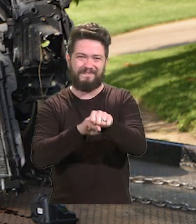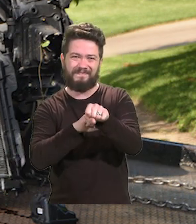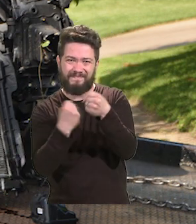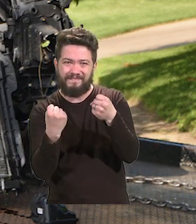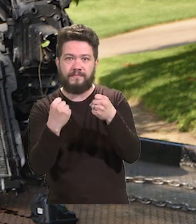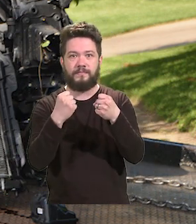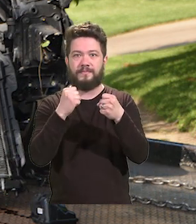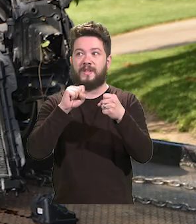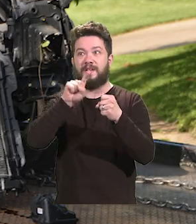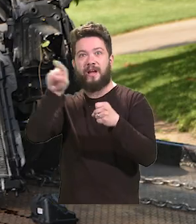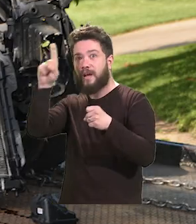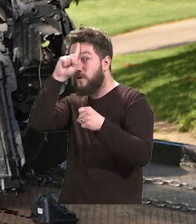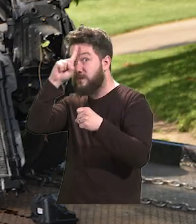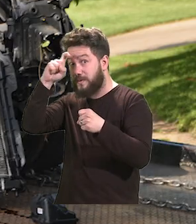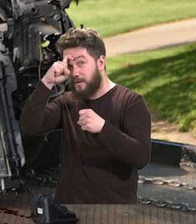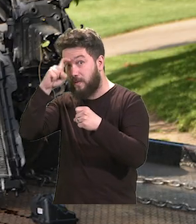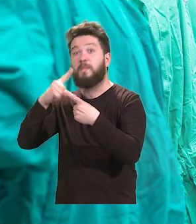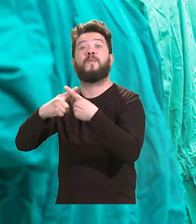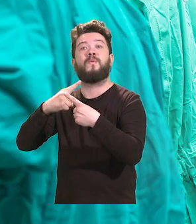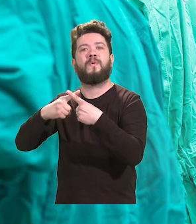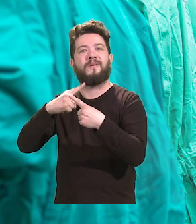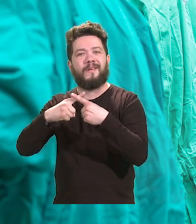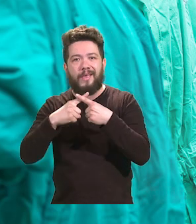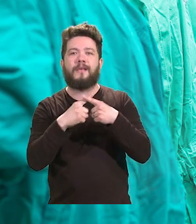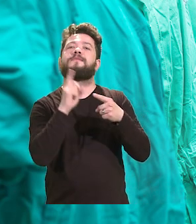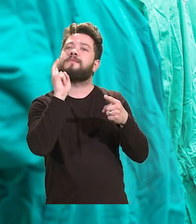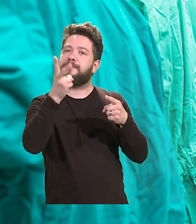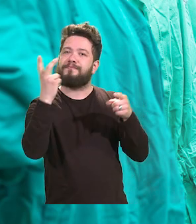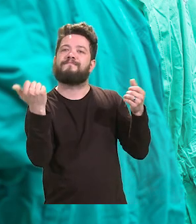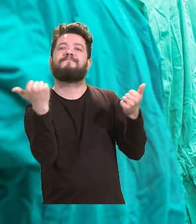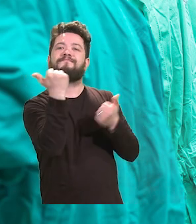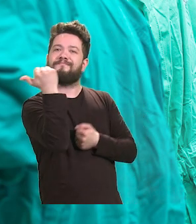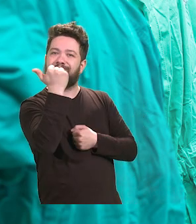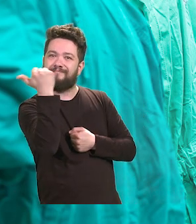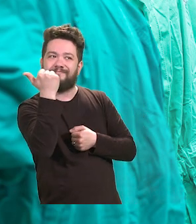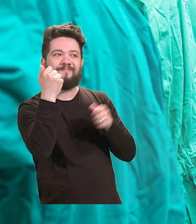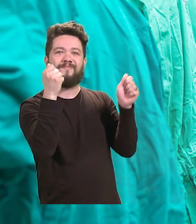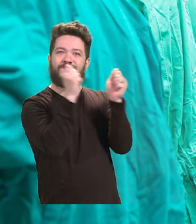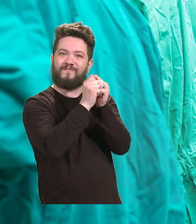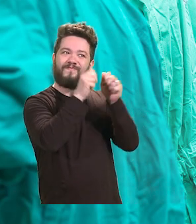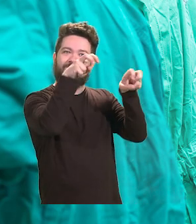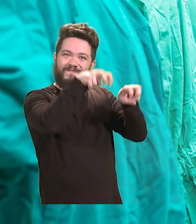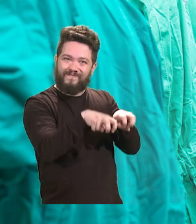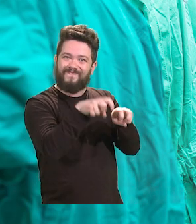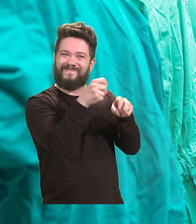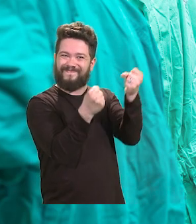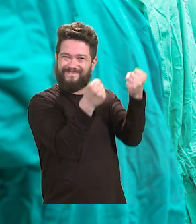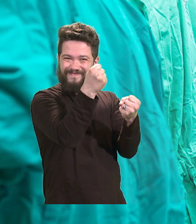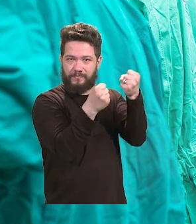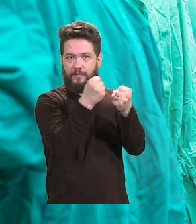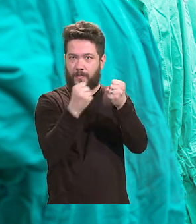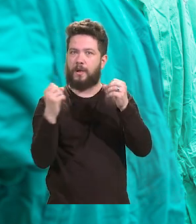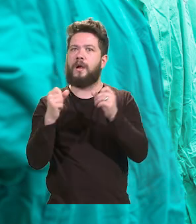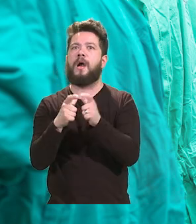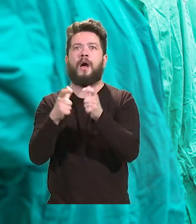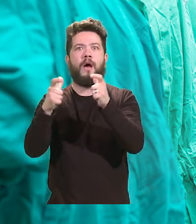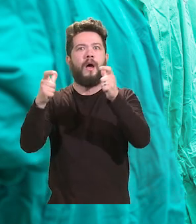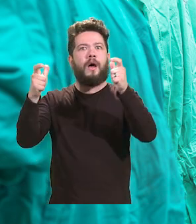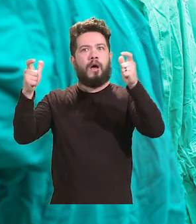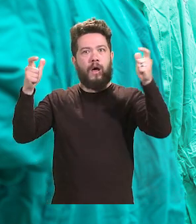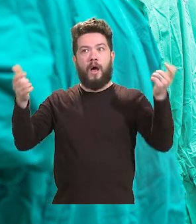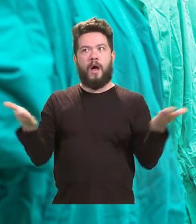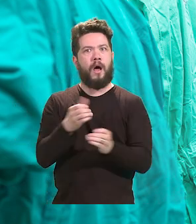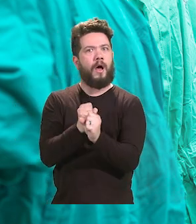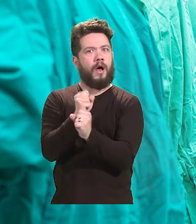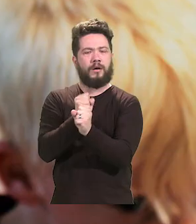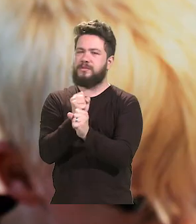tem aumentado a cada ano. Você já imaginou ficar com consequências que tornarão sua vida limitada e